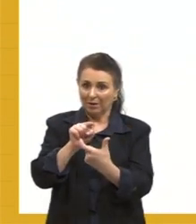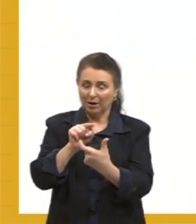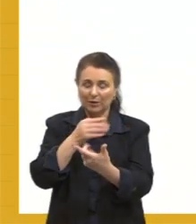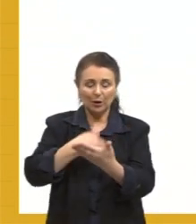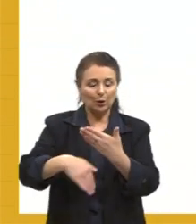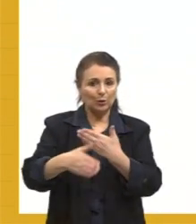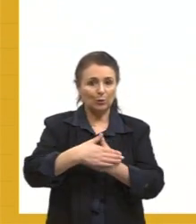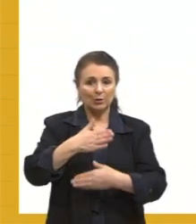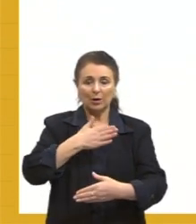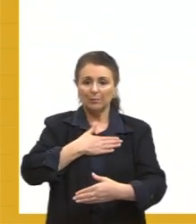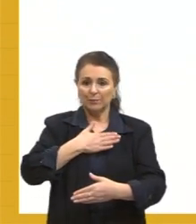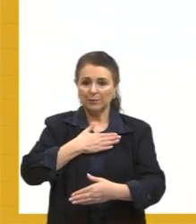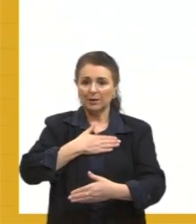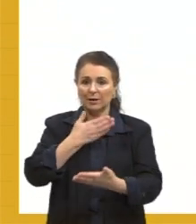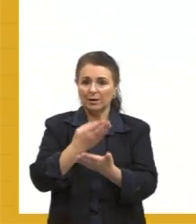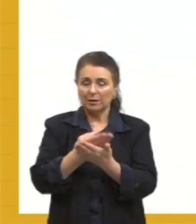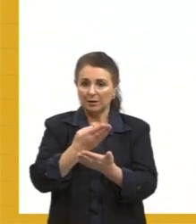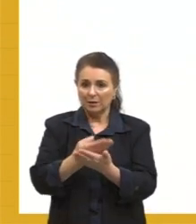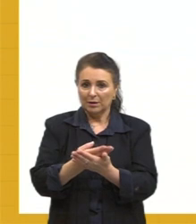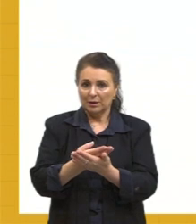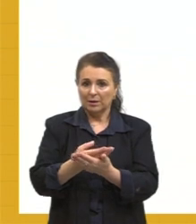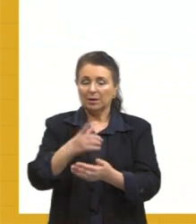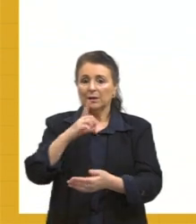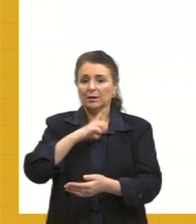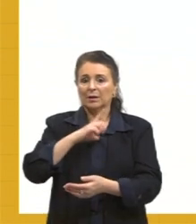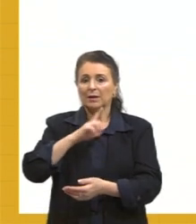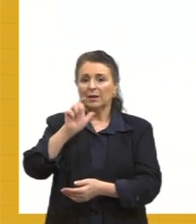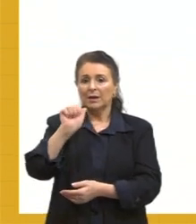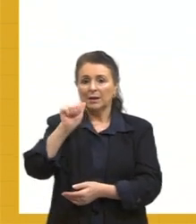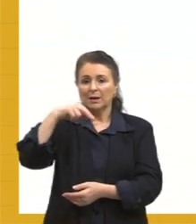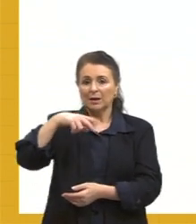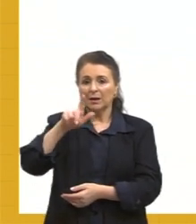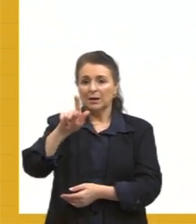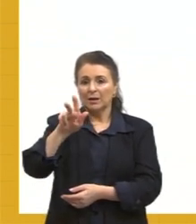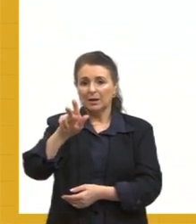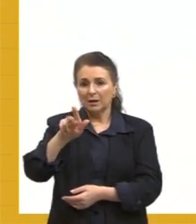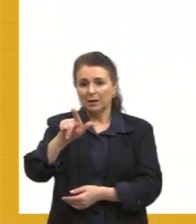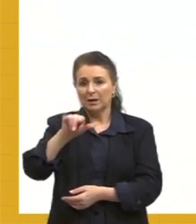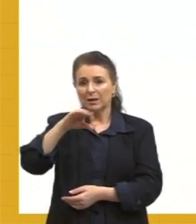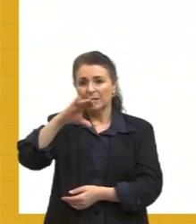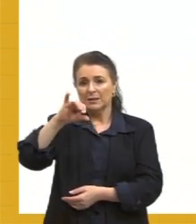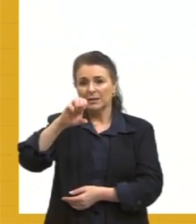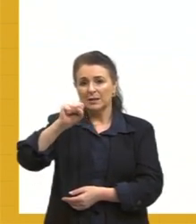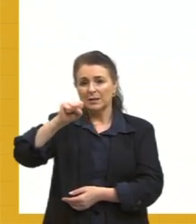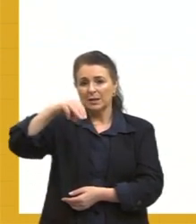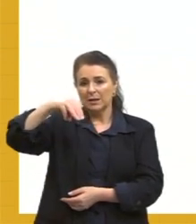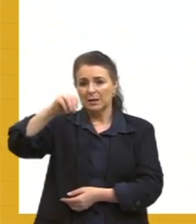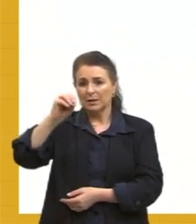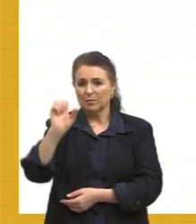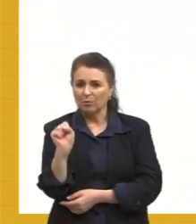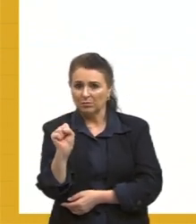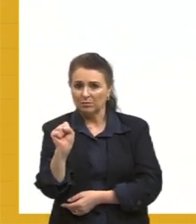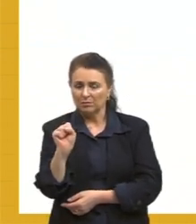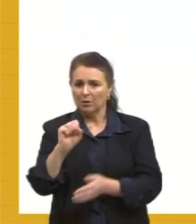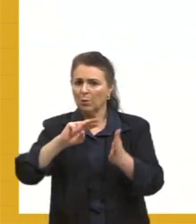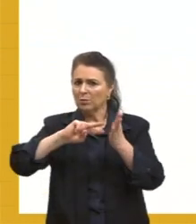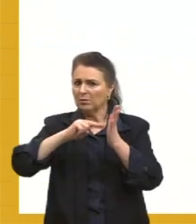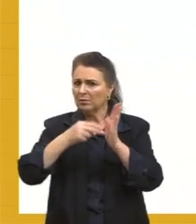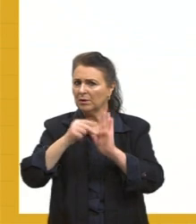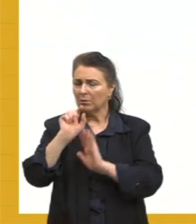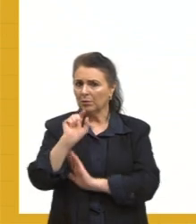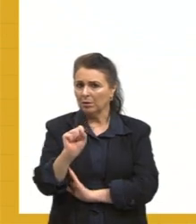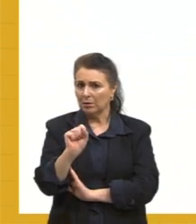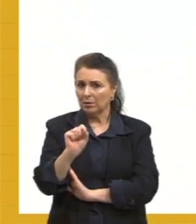aulas, o conceito de anglicismos. Os anglicismos são aquilo que a gente chama hoje como